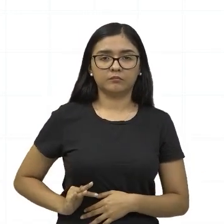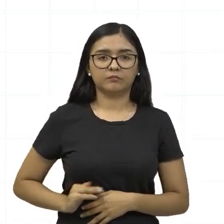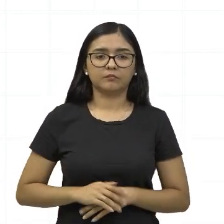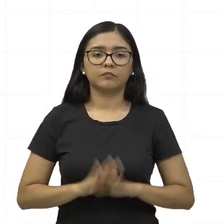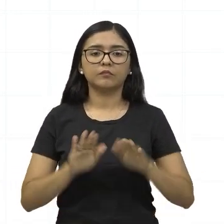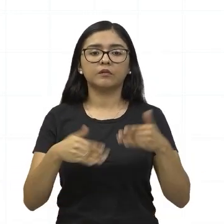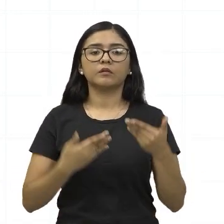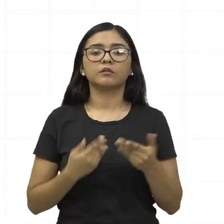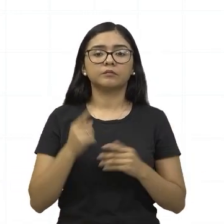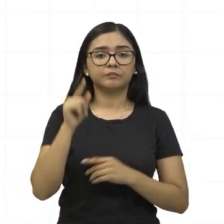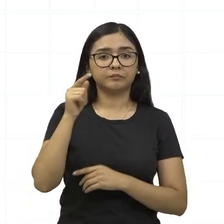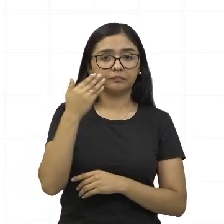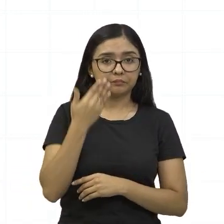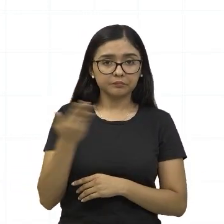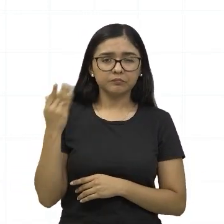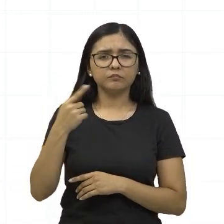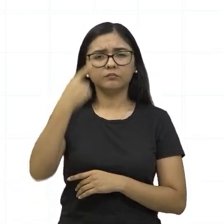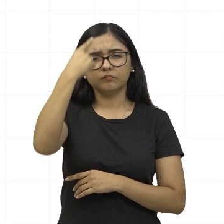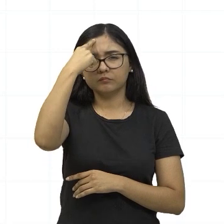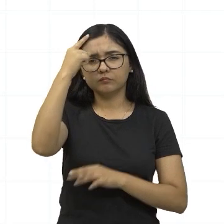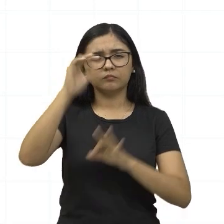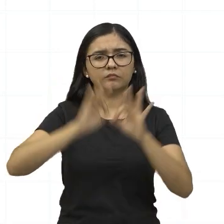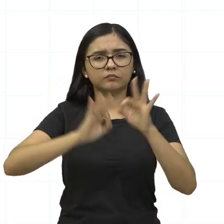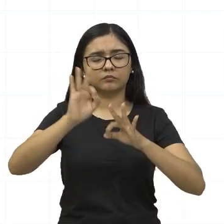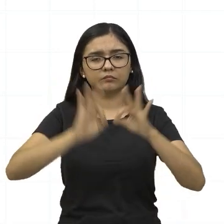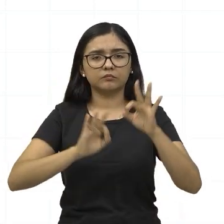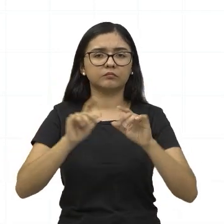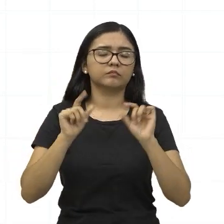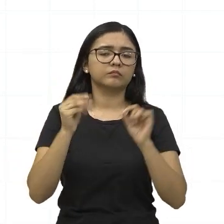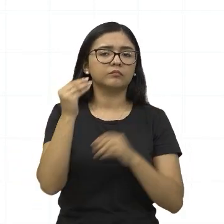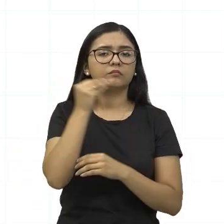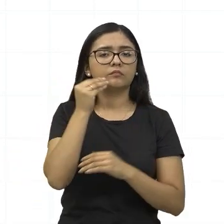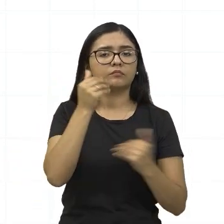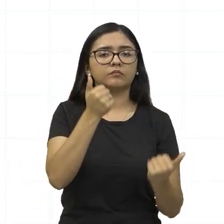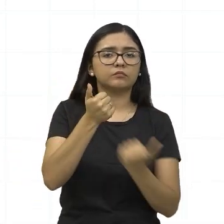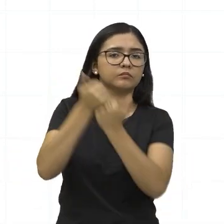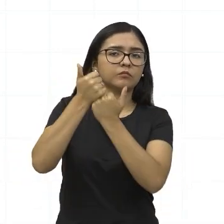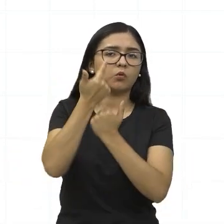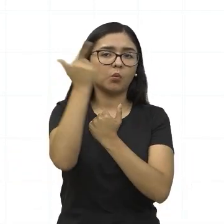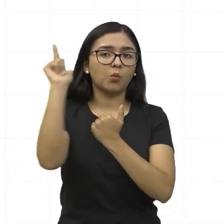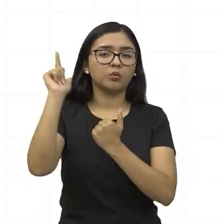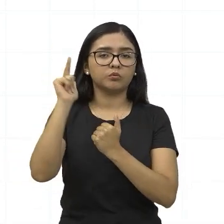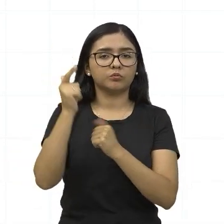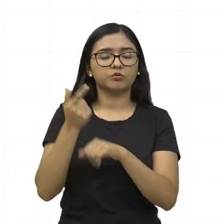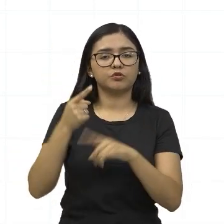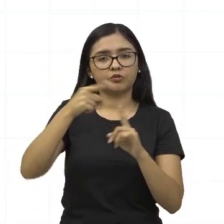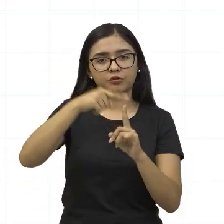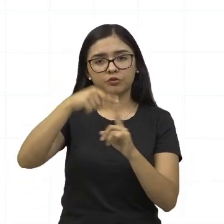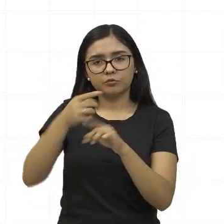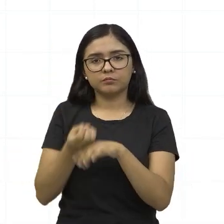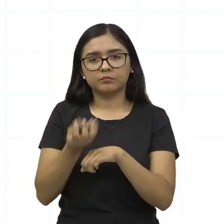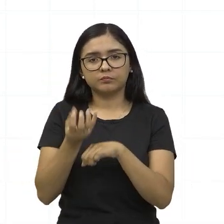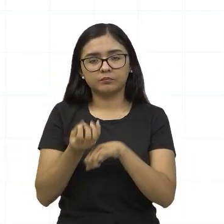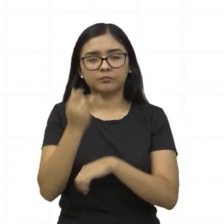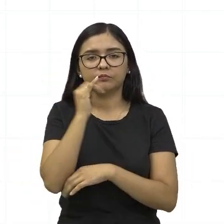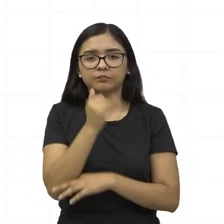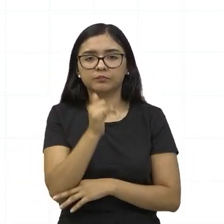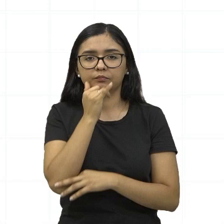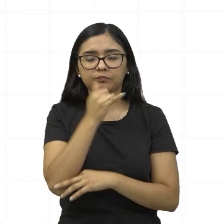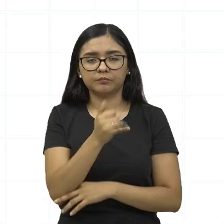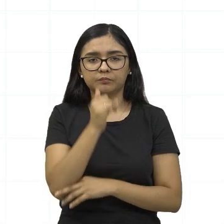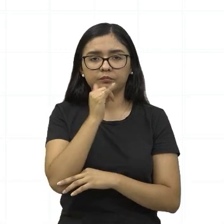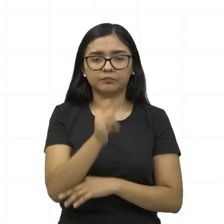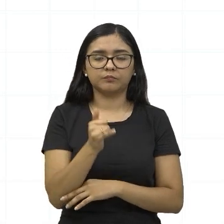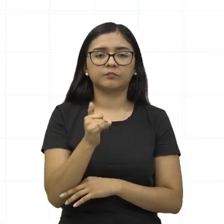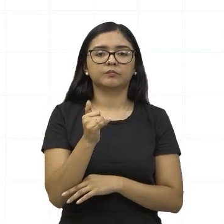essa hidrelétrica, ela foi pensada justamente para tentar substituir uma outra fonte de energia elétrica, uma outra fonte